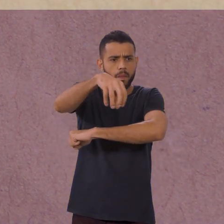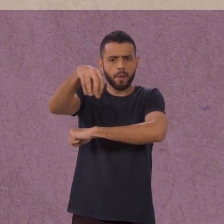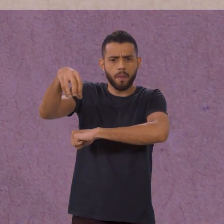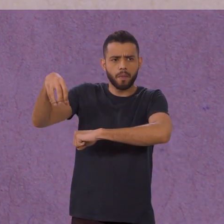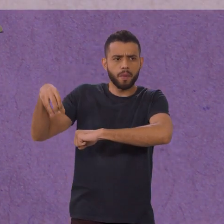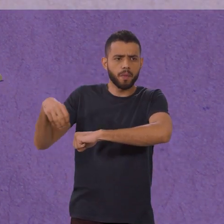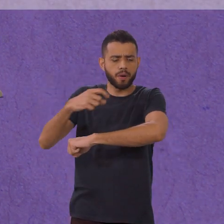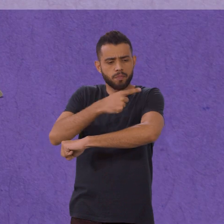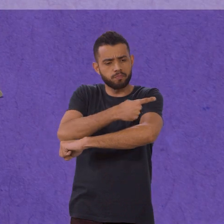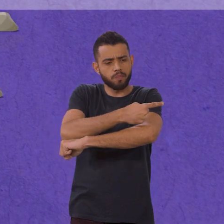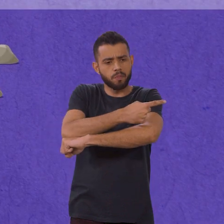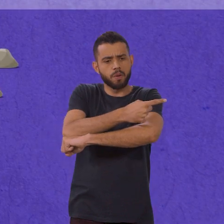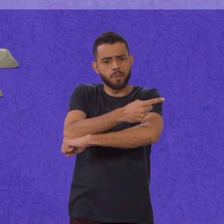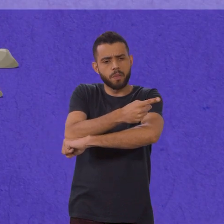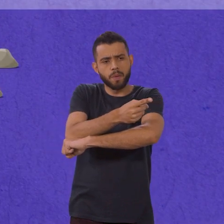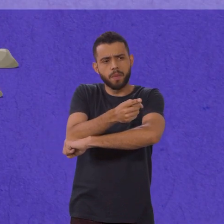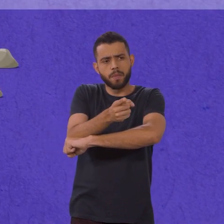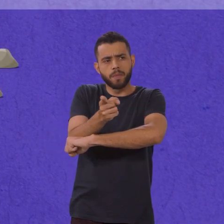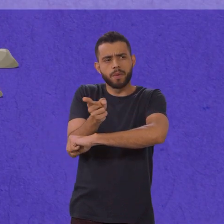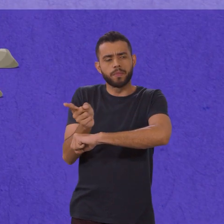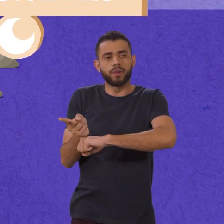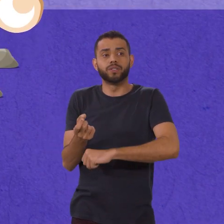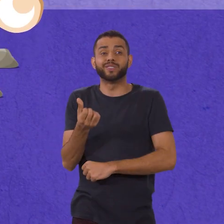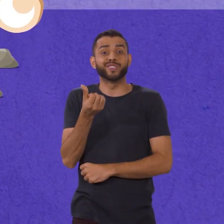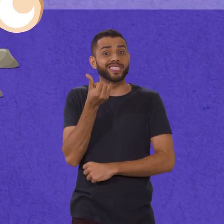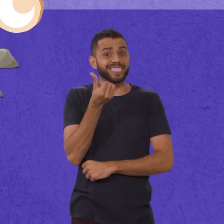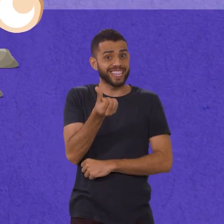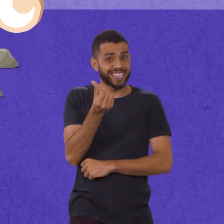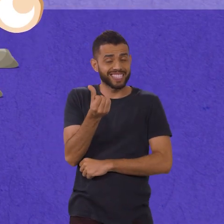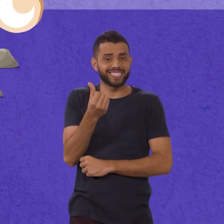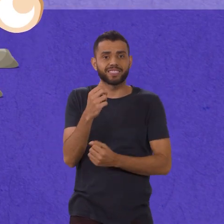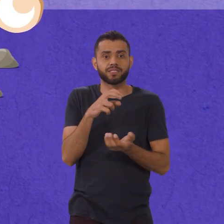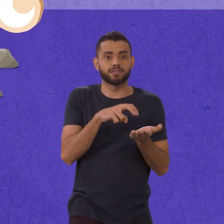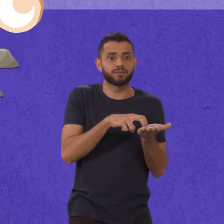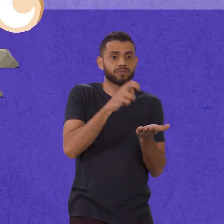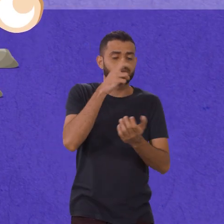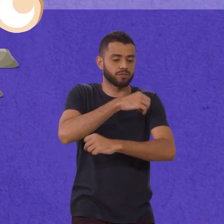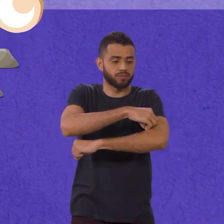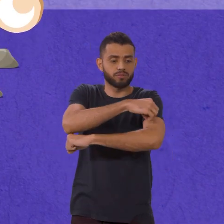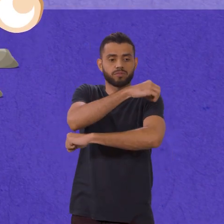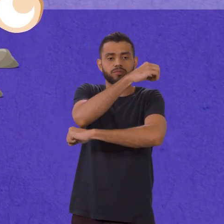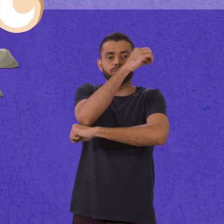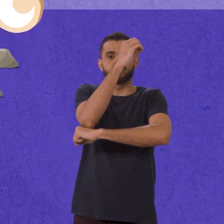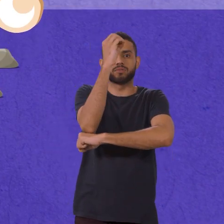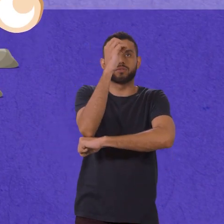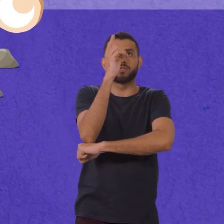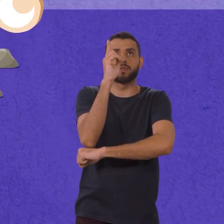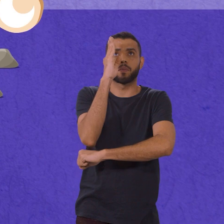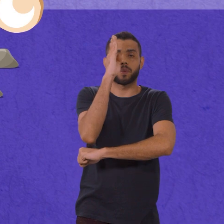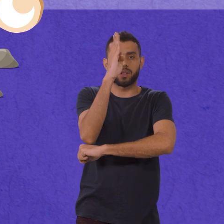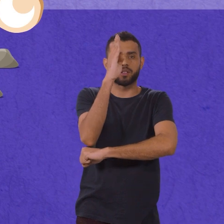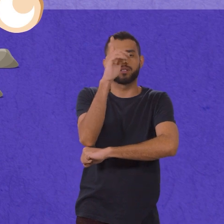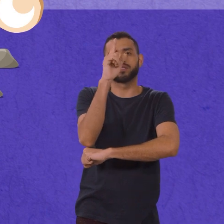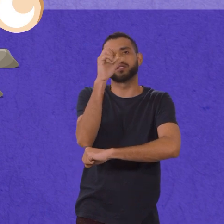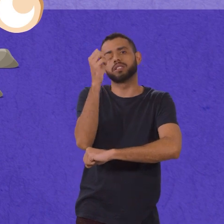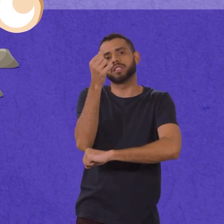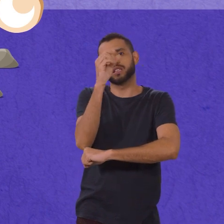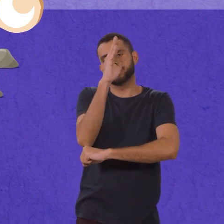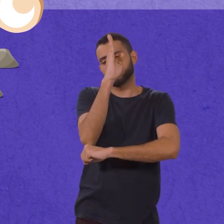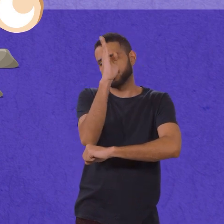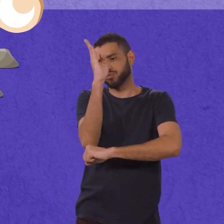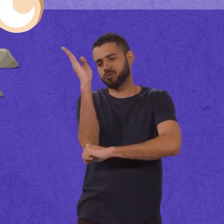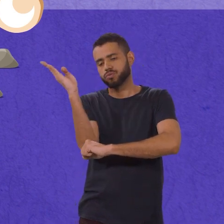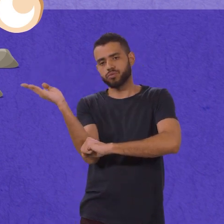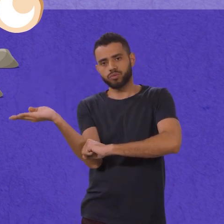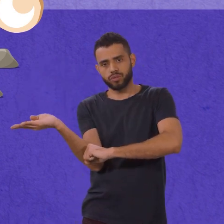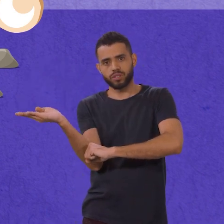de sol se movia. Foram seis marcações do nascer do sol até o meio-dia, e mais seis depois até